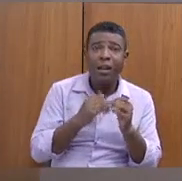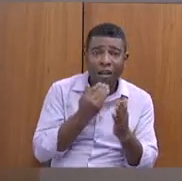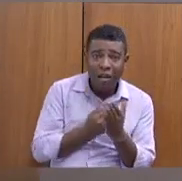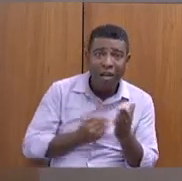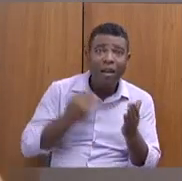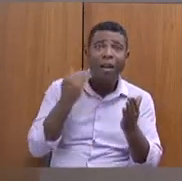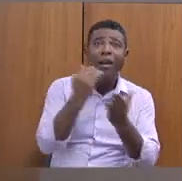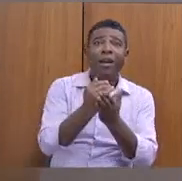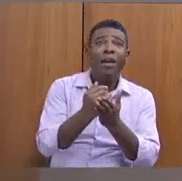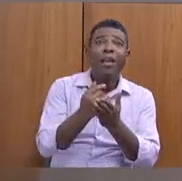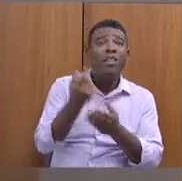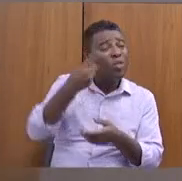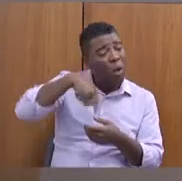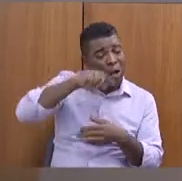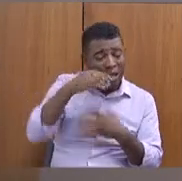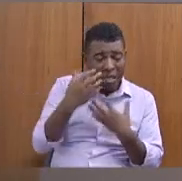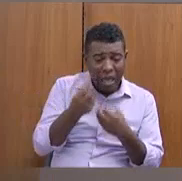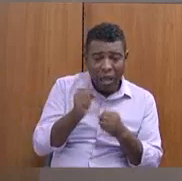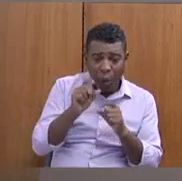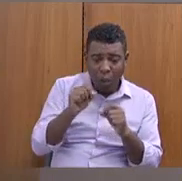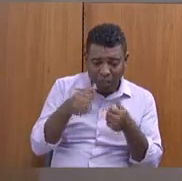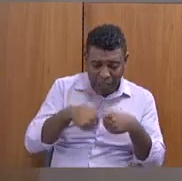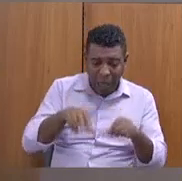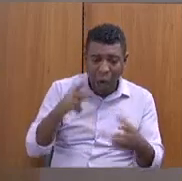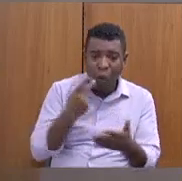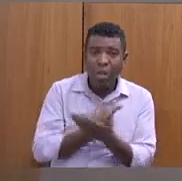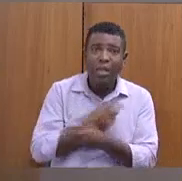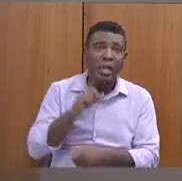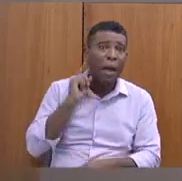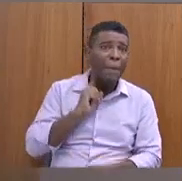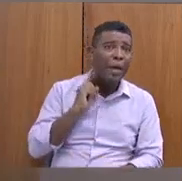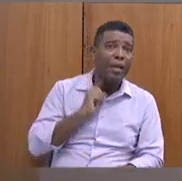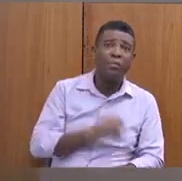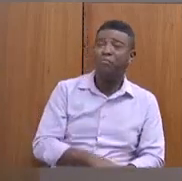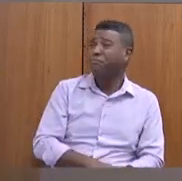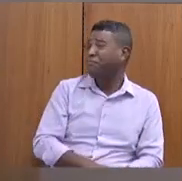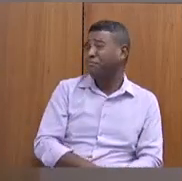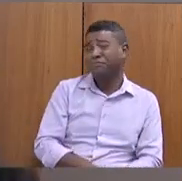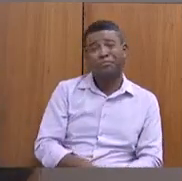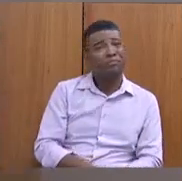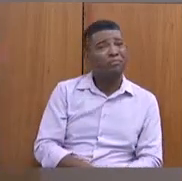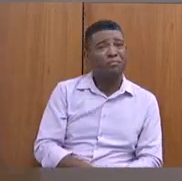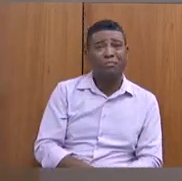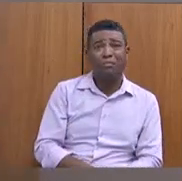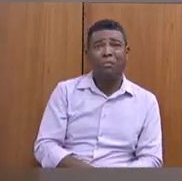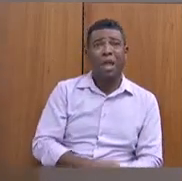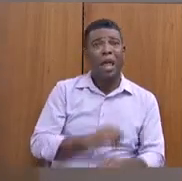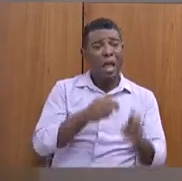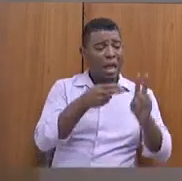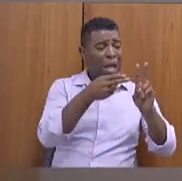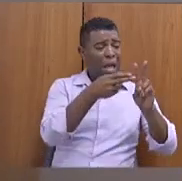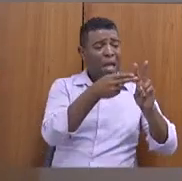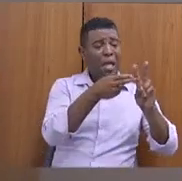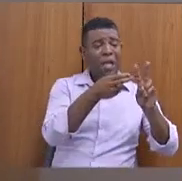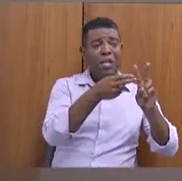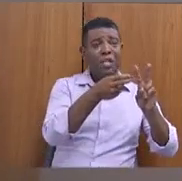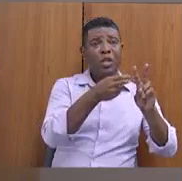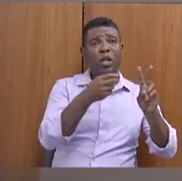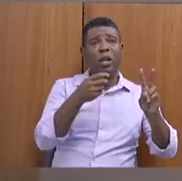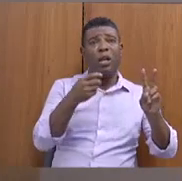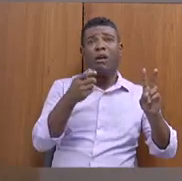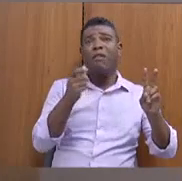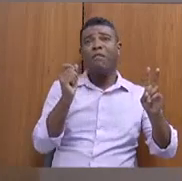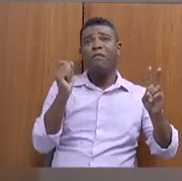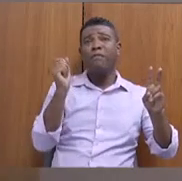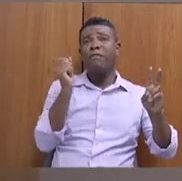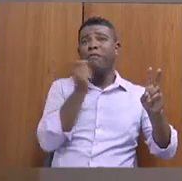aceitar o que está acontecendo em Minas Gerais. Falsos indígenas. Tem indígenas, sim, e cuide bem deles.